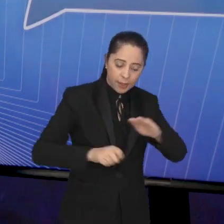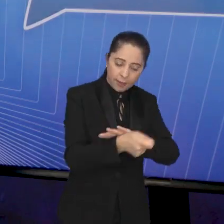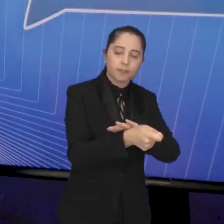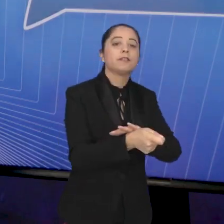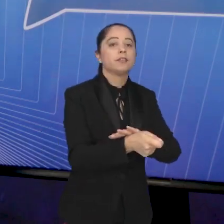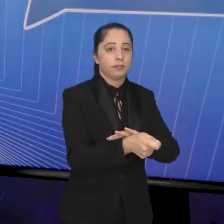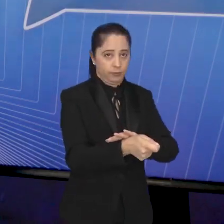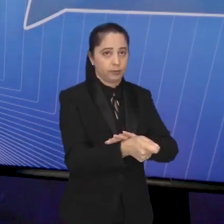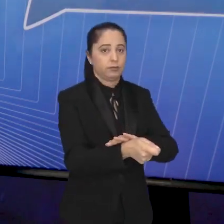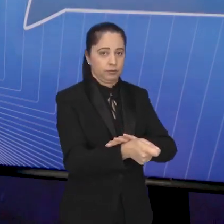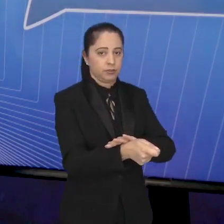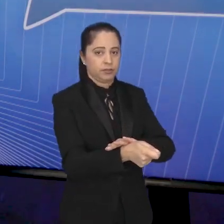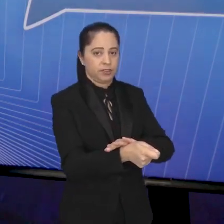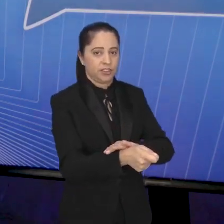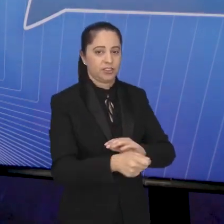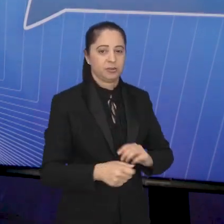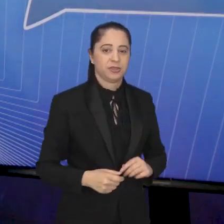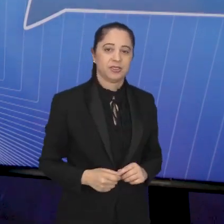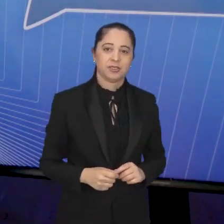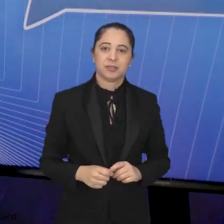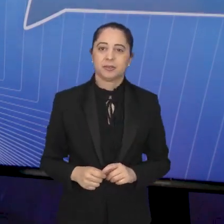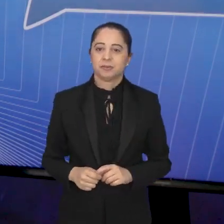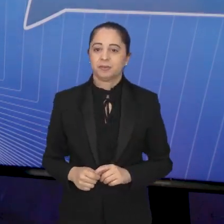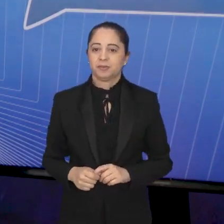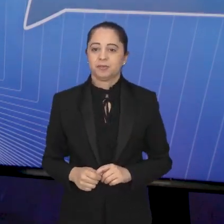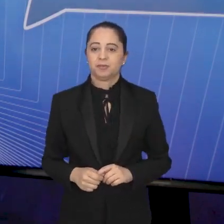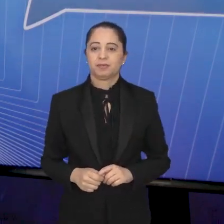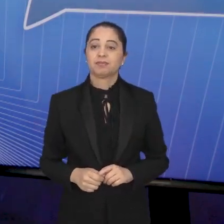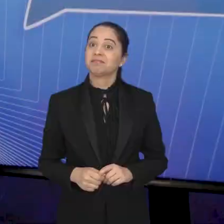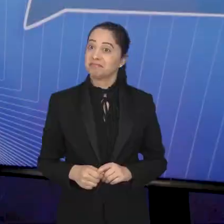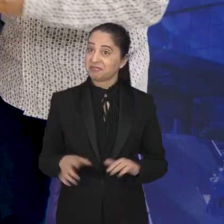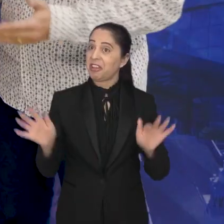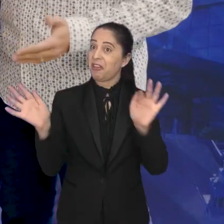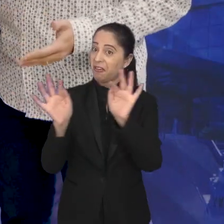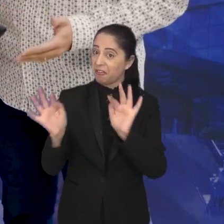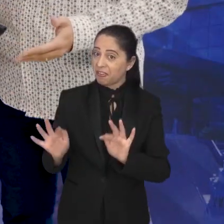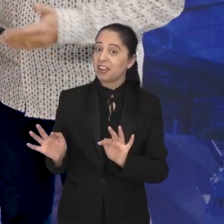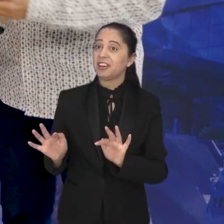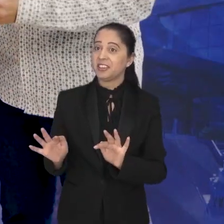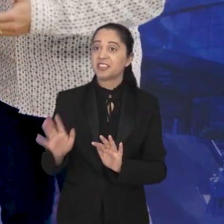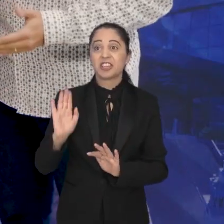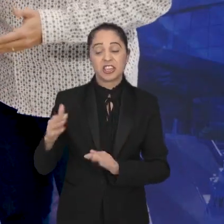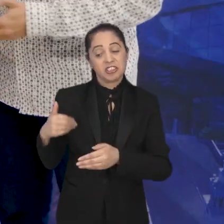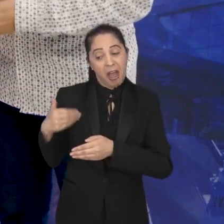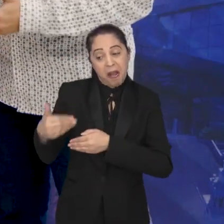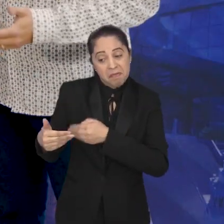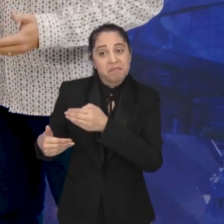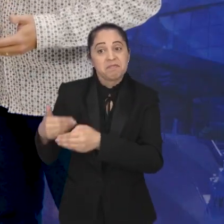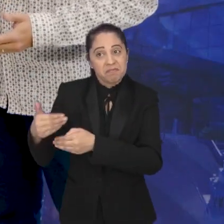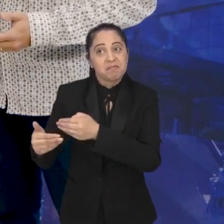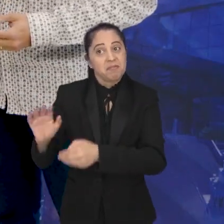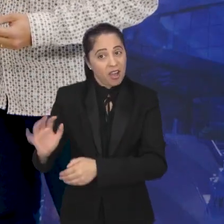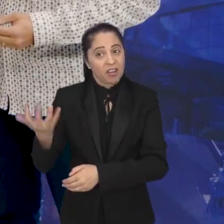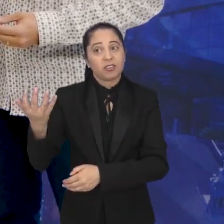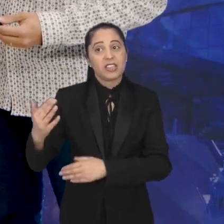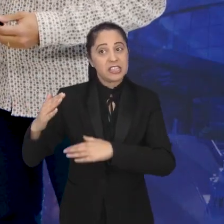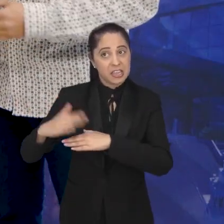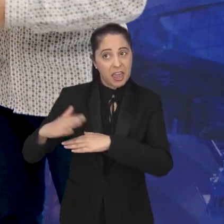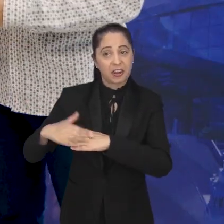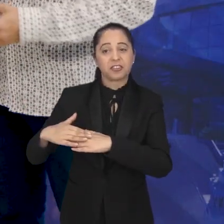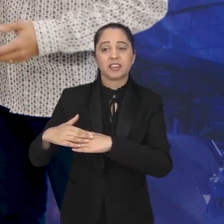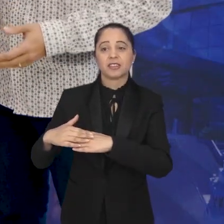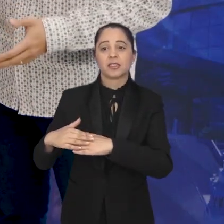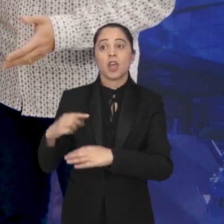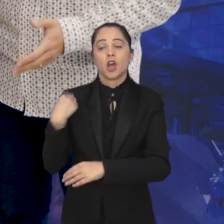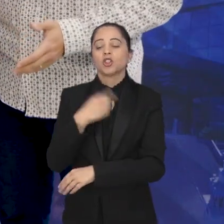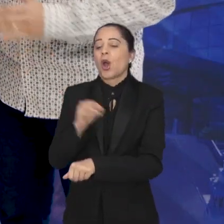indo nessa linha de melhoria desses mananciais. É, fico feliz de saber que muita coisa já está acontecendo, né? A gente está